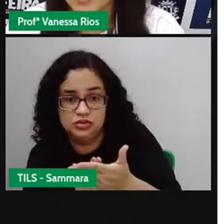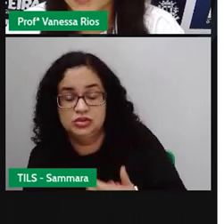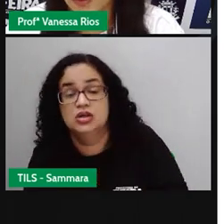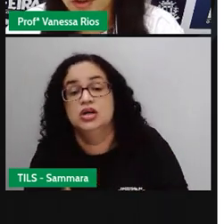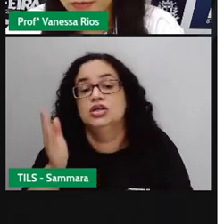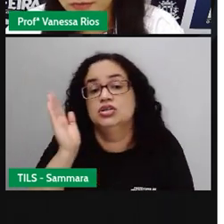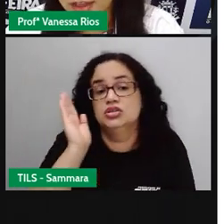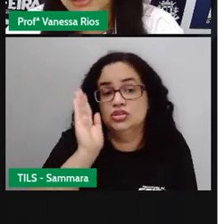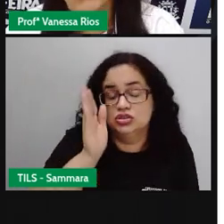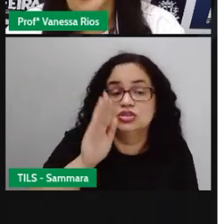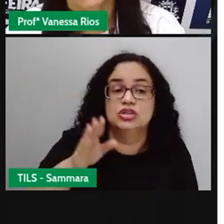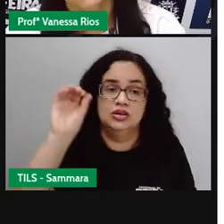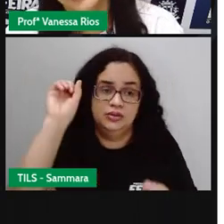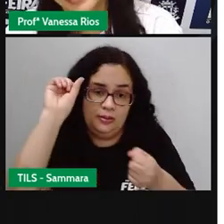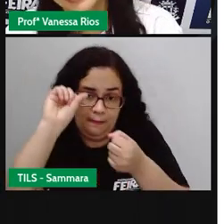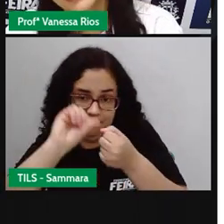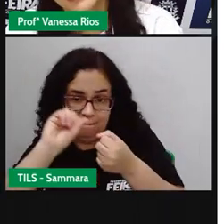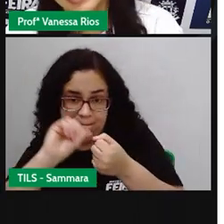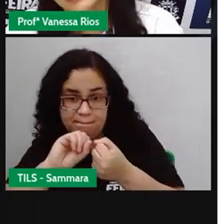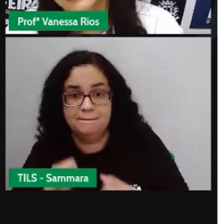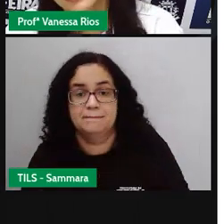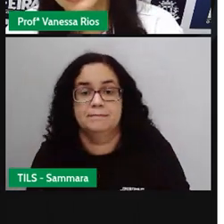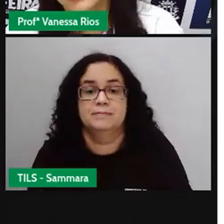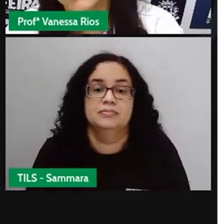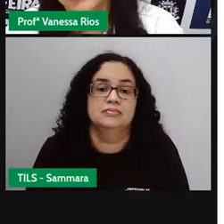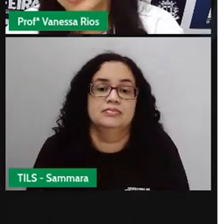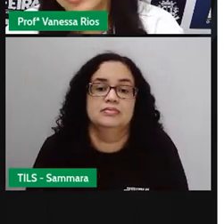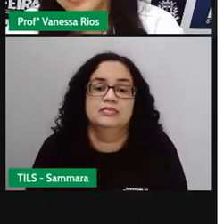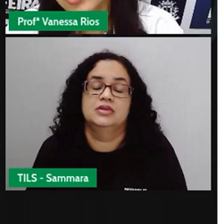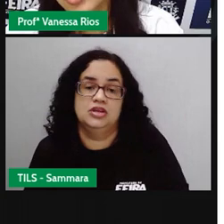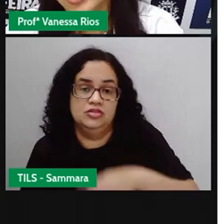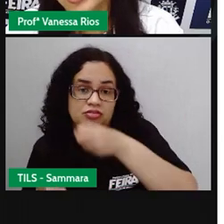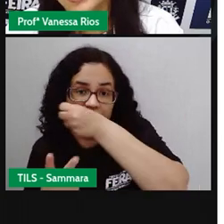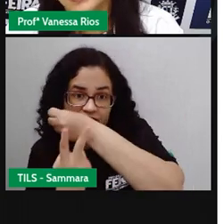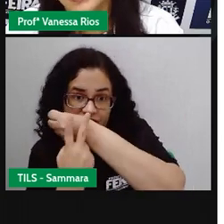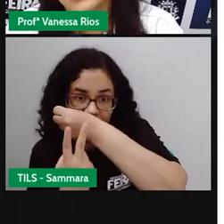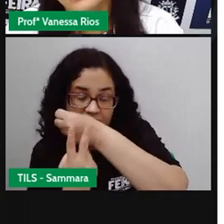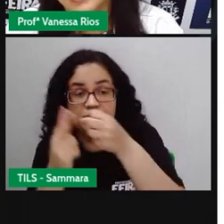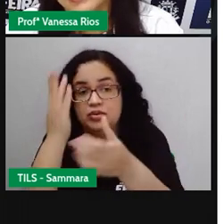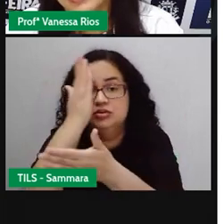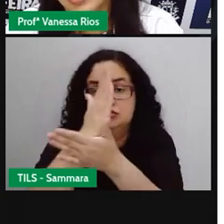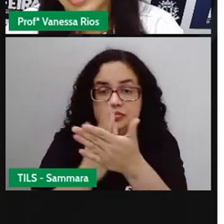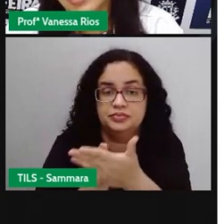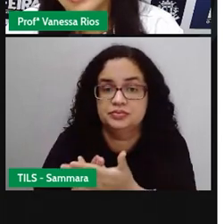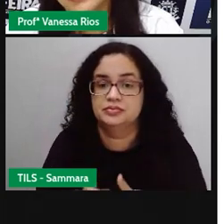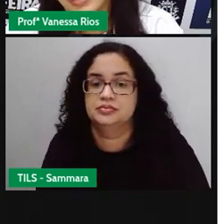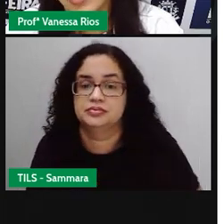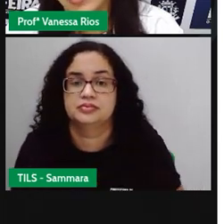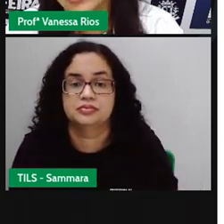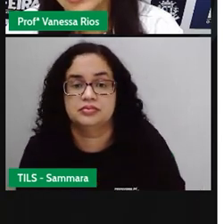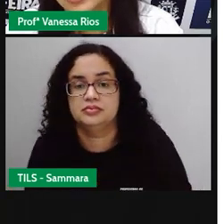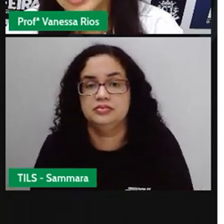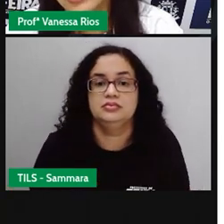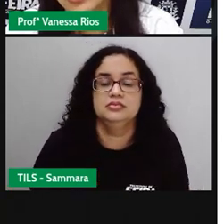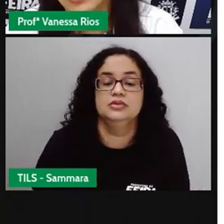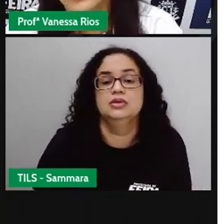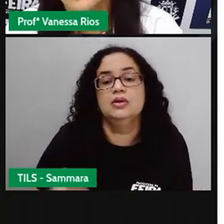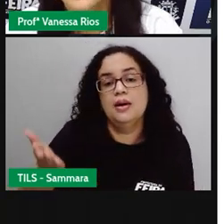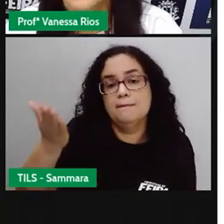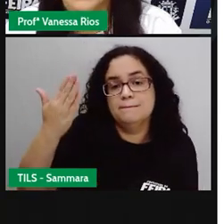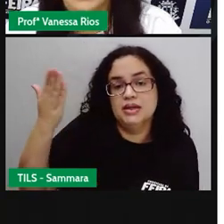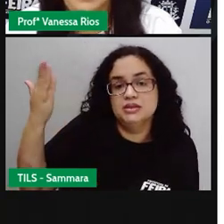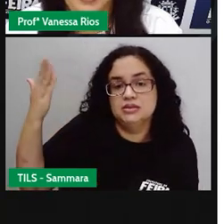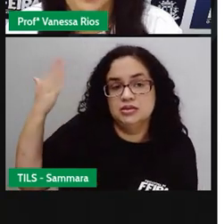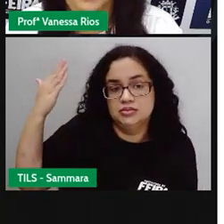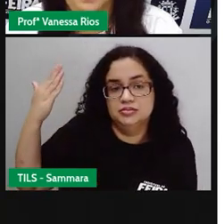algo que já foi feito já foi realizado então o verbo dividir entra aqui ó na coluna do